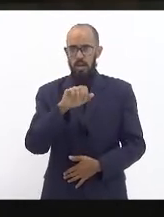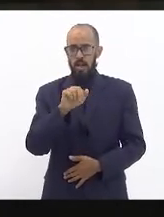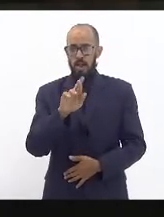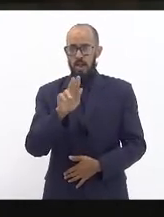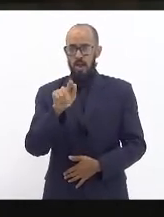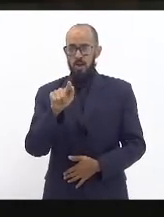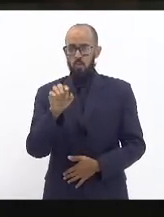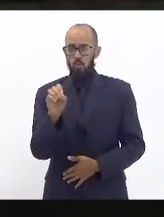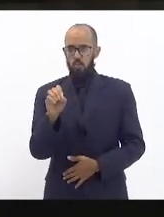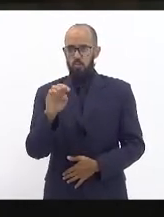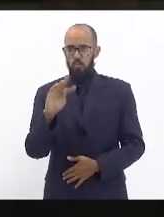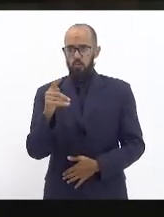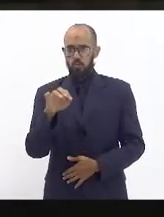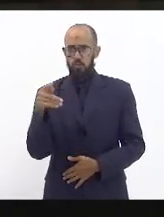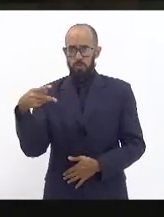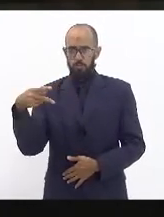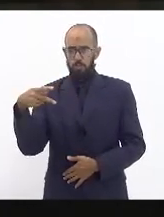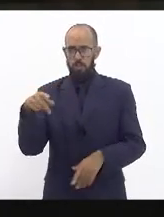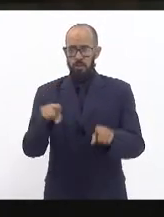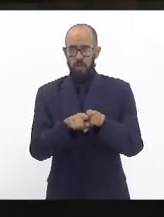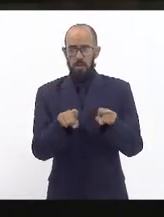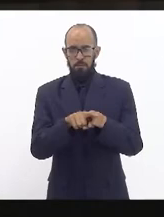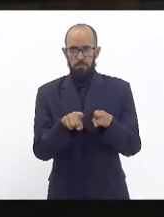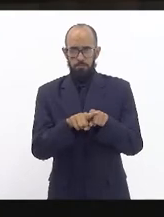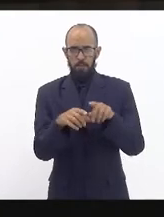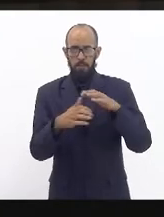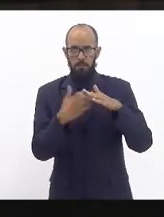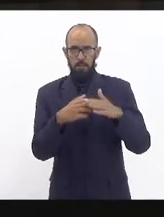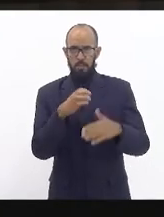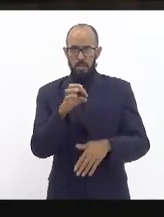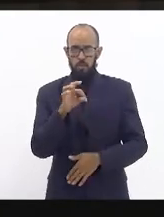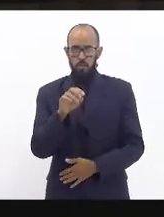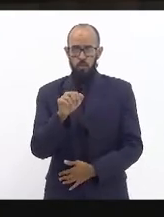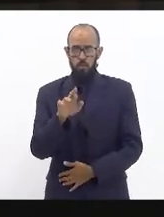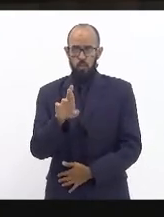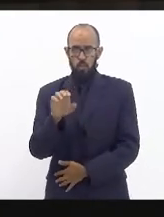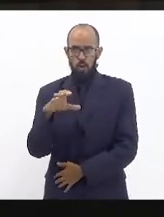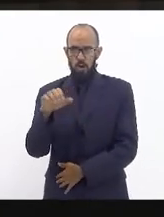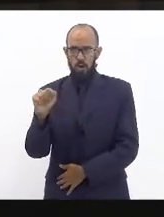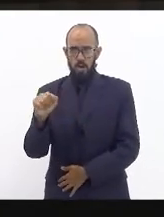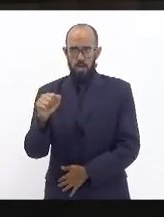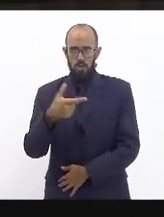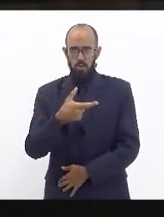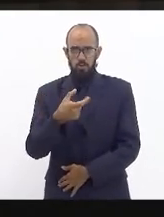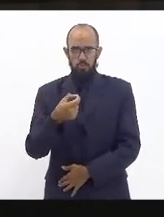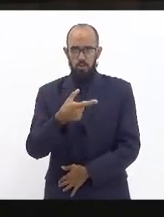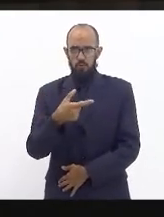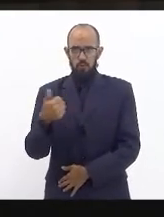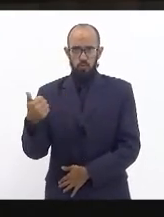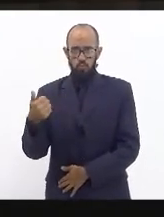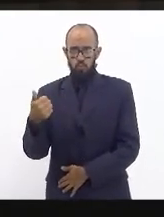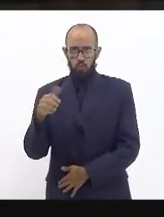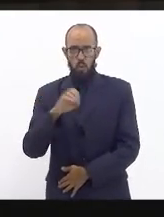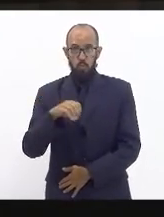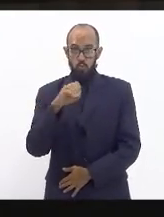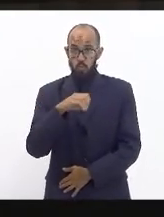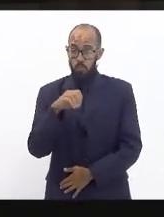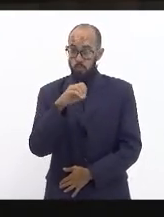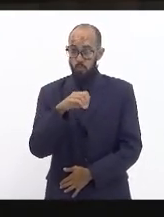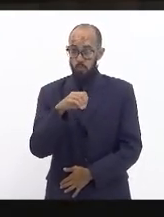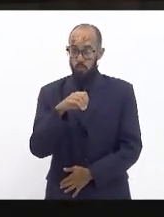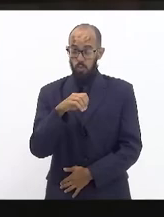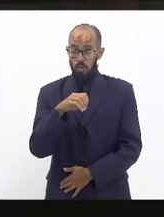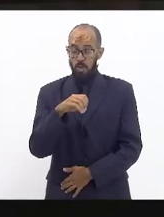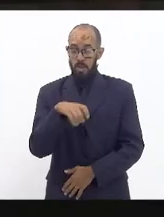ambas de origem turca são registradas no Brasil isso em 21 olha como as coisas são aceleradas outubro de 2021 as